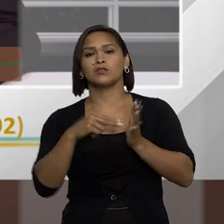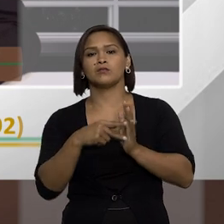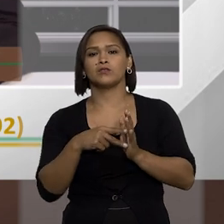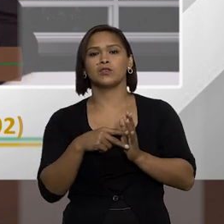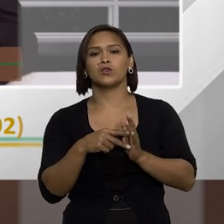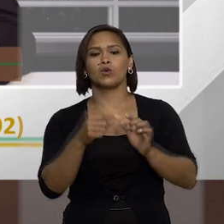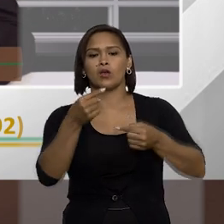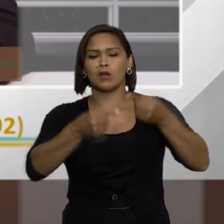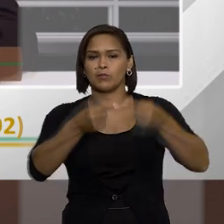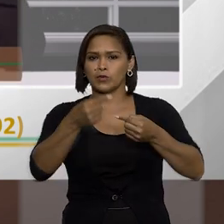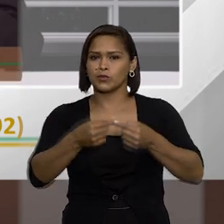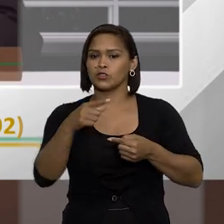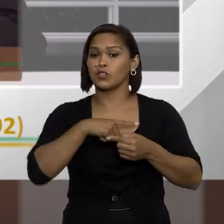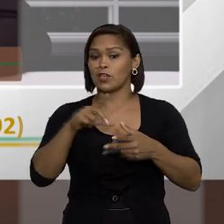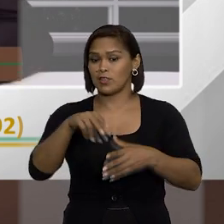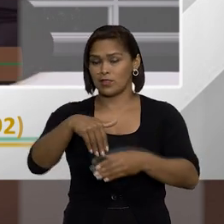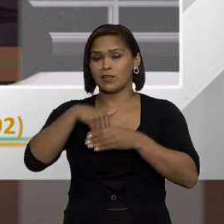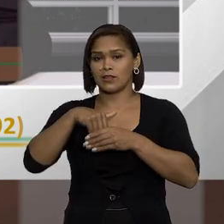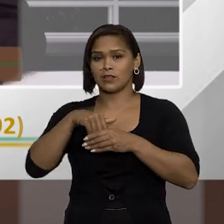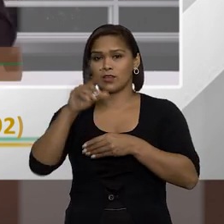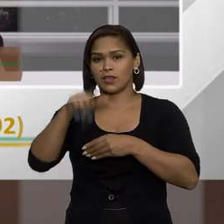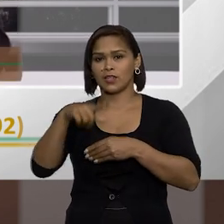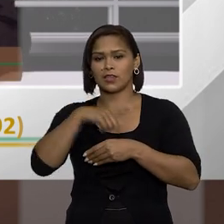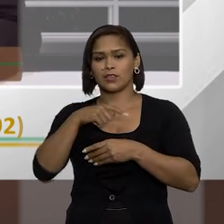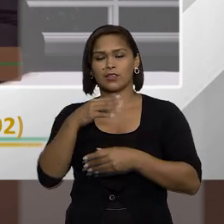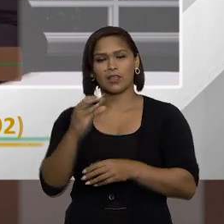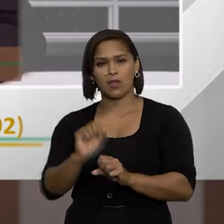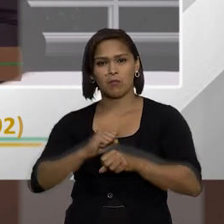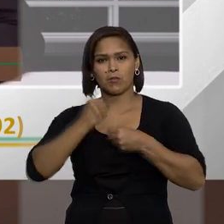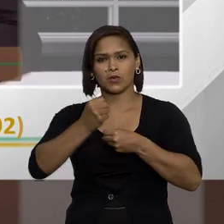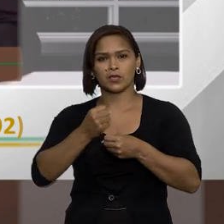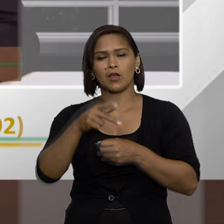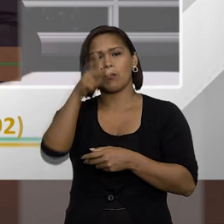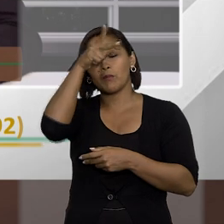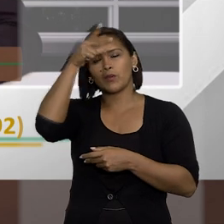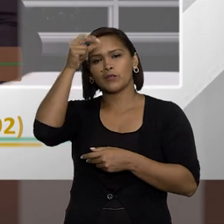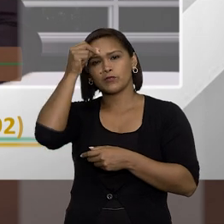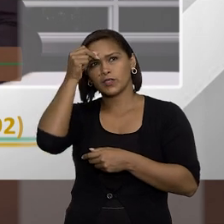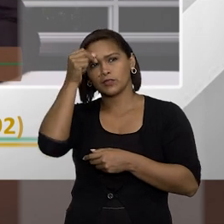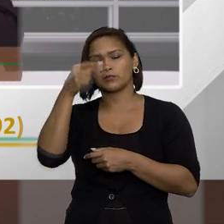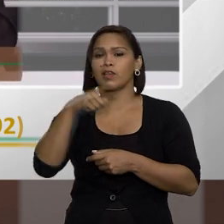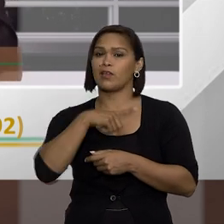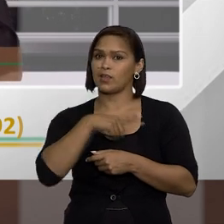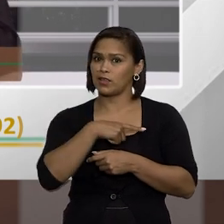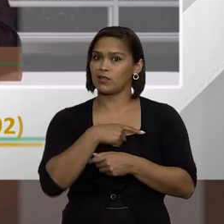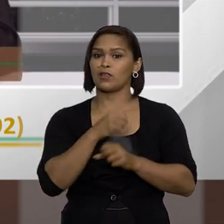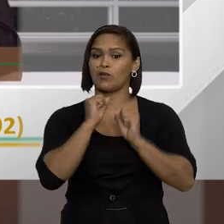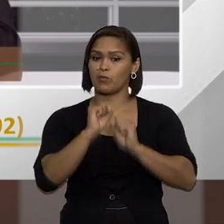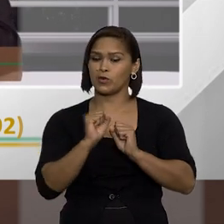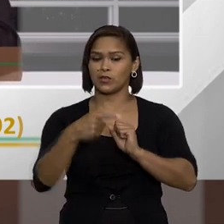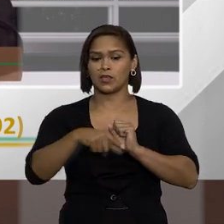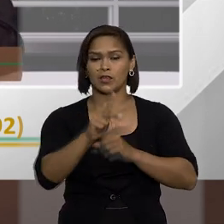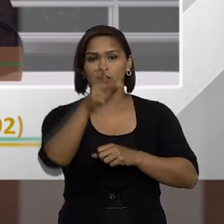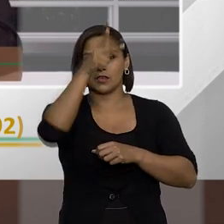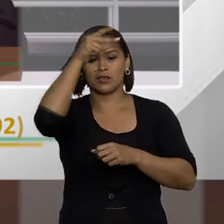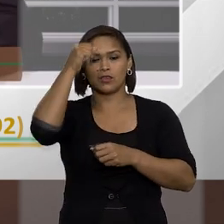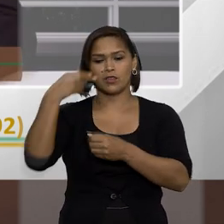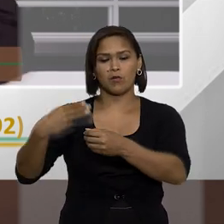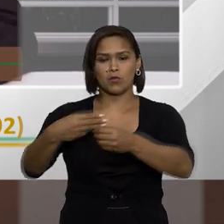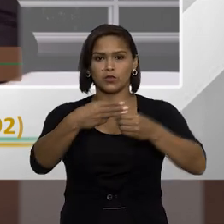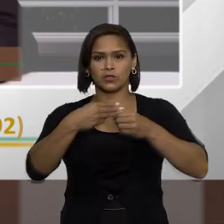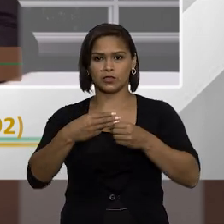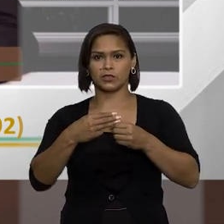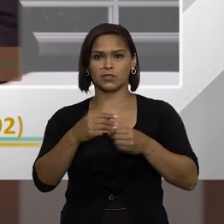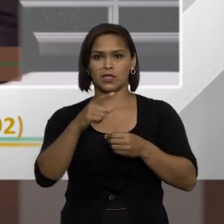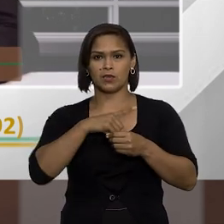o seguinte quando o agente é político ele está no seu cargo ele tem um poder muito grande vamos imaginar um prefeito ele tem um poder muito grande ali dentro do